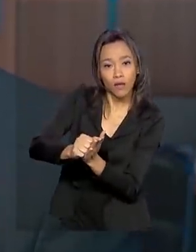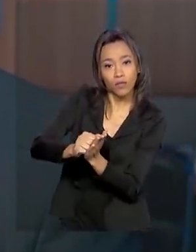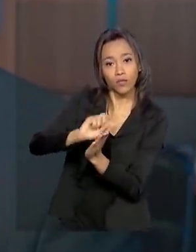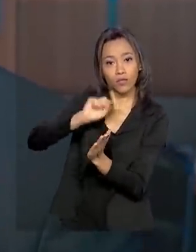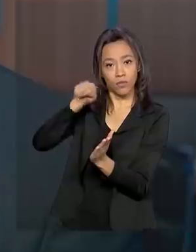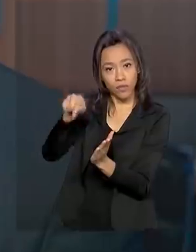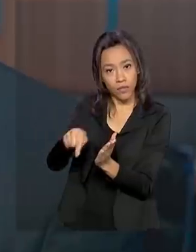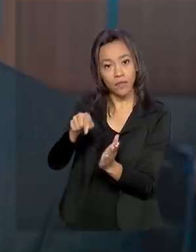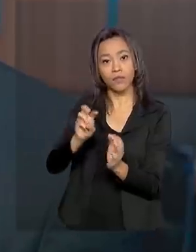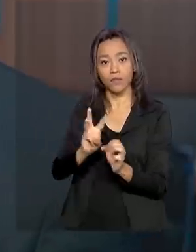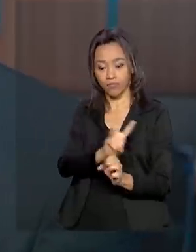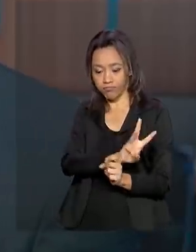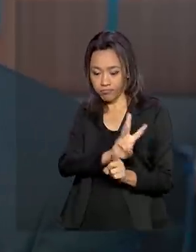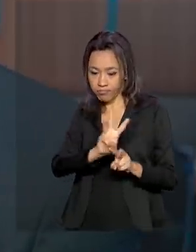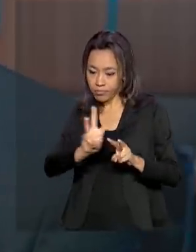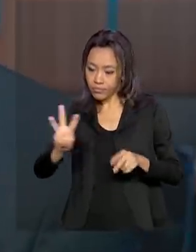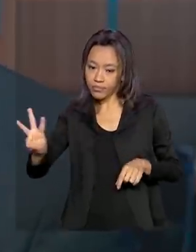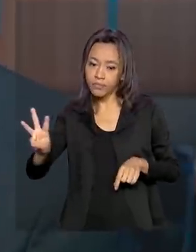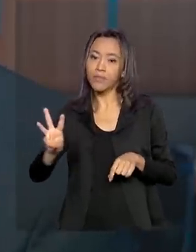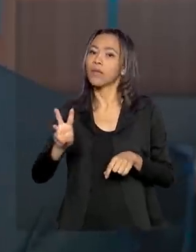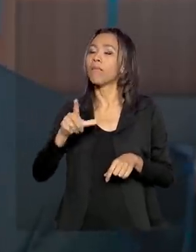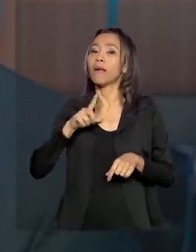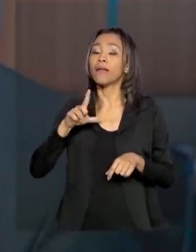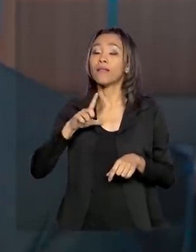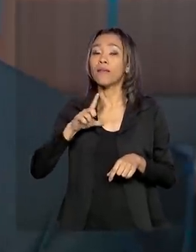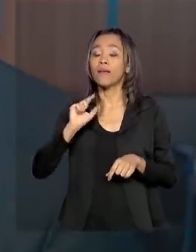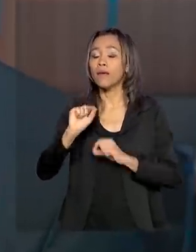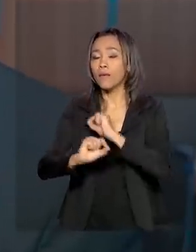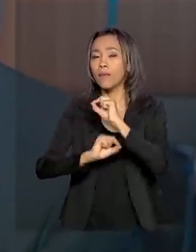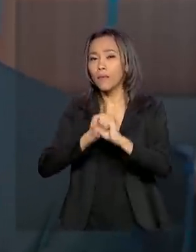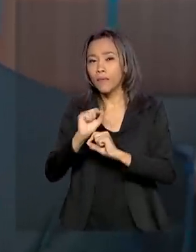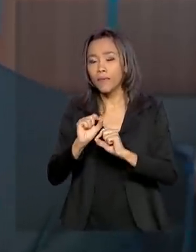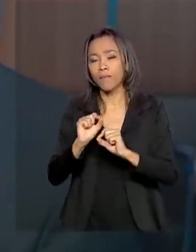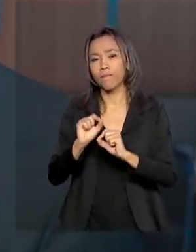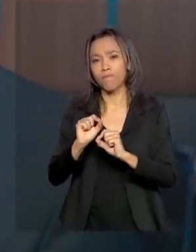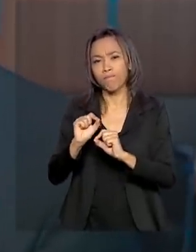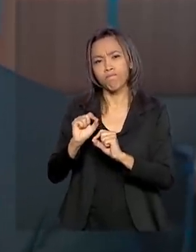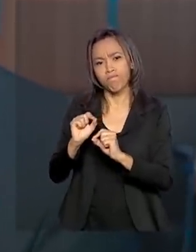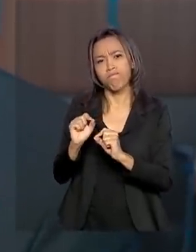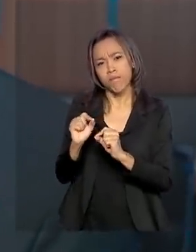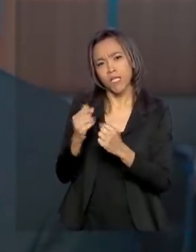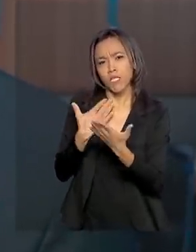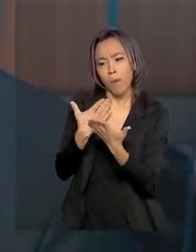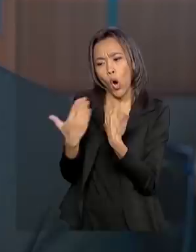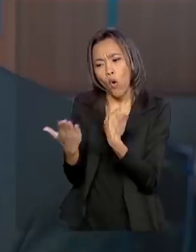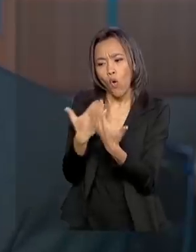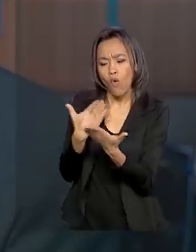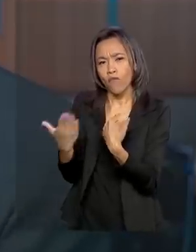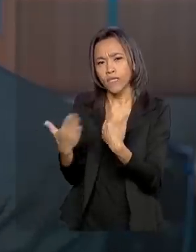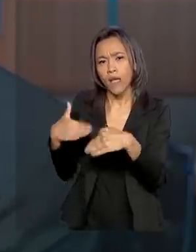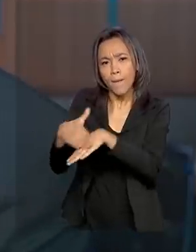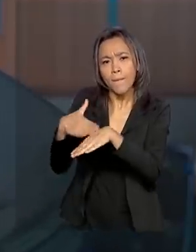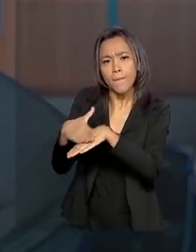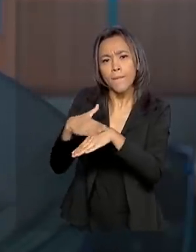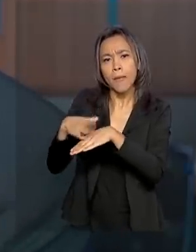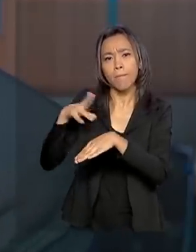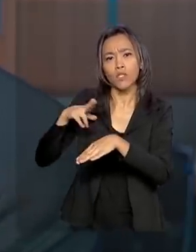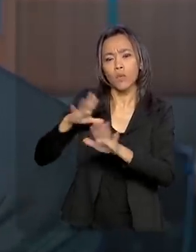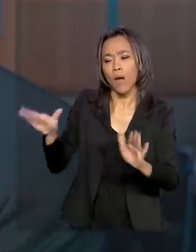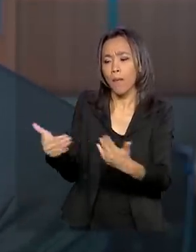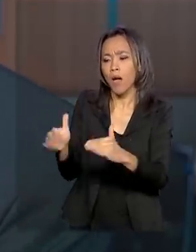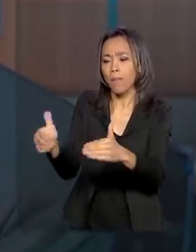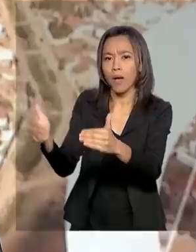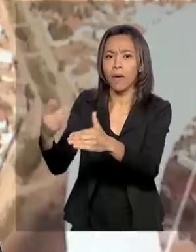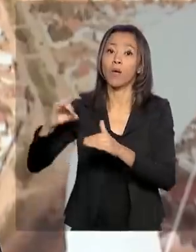site para que haja, então, a possibilidade desses acordos individuais com cada